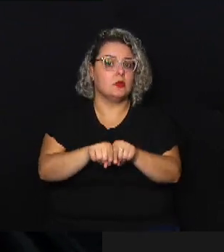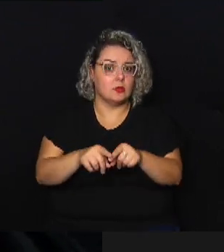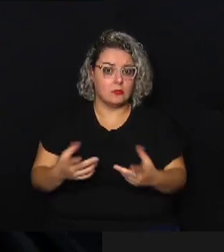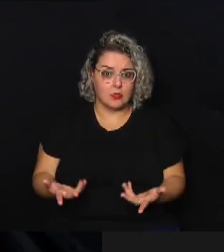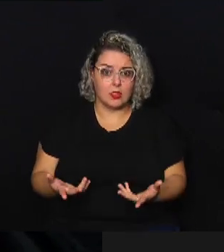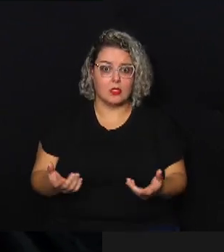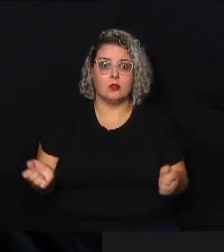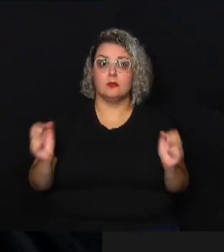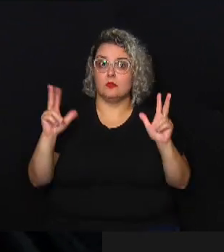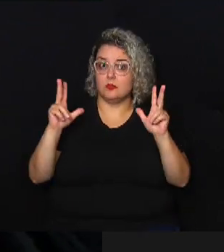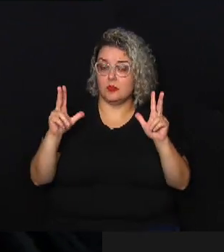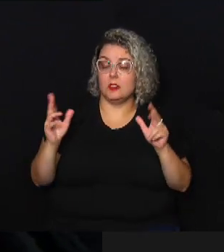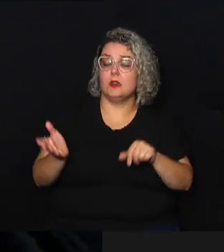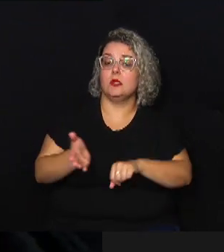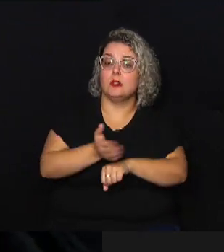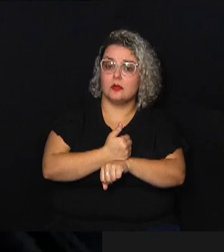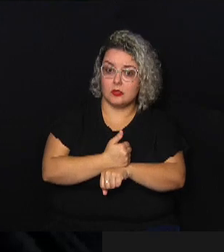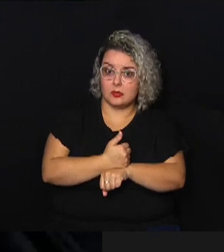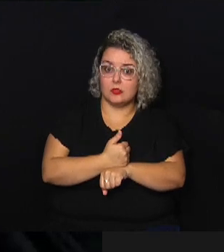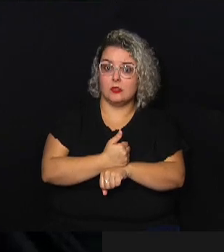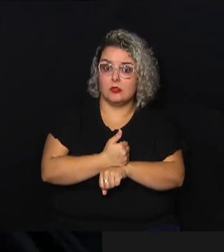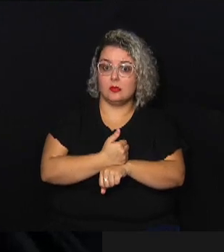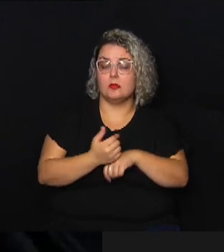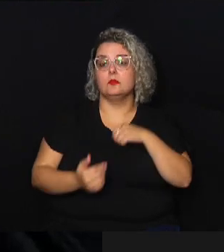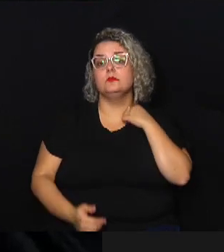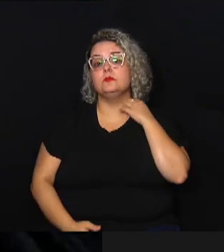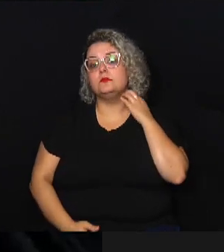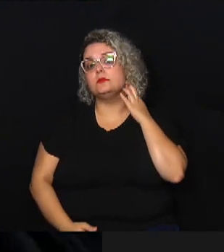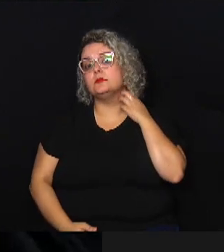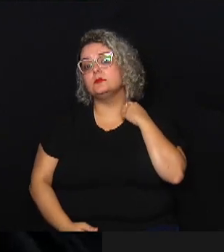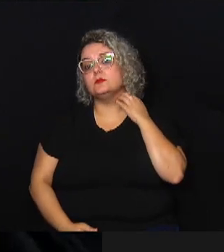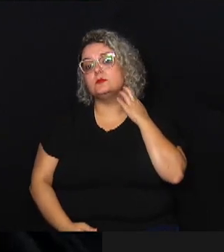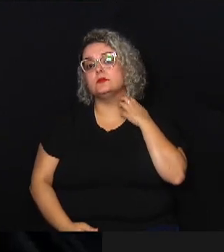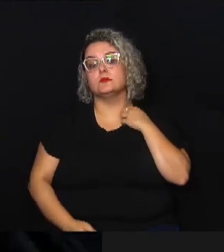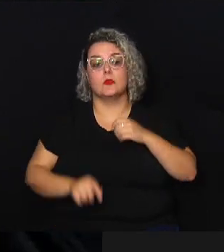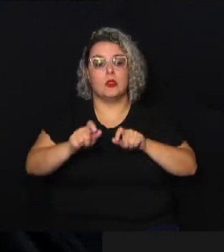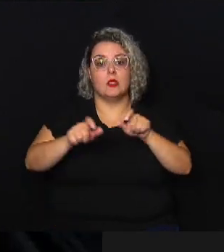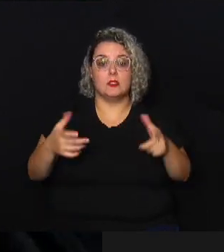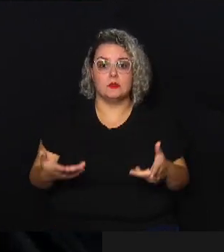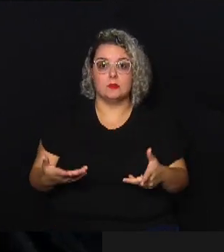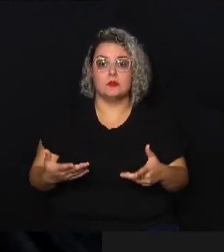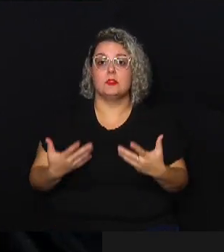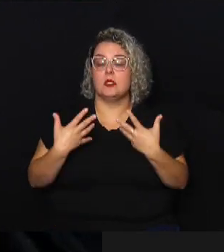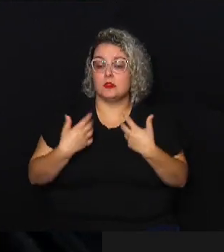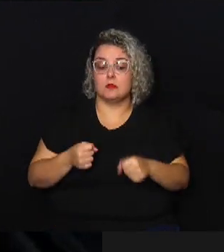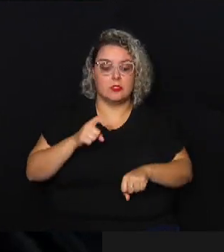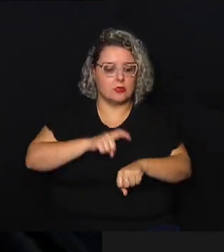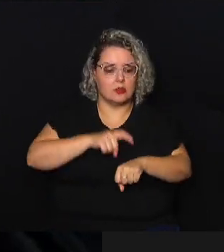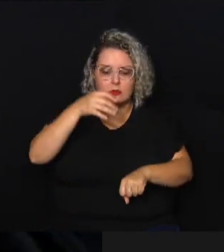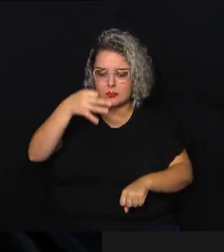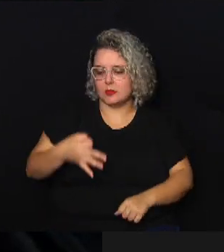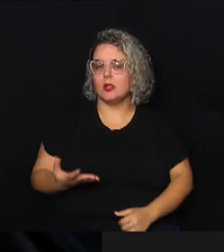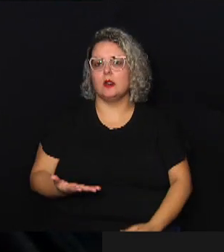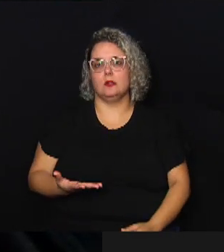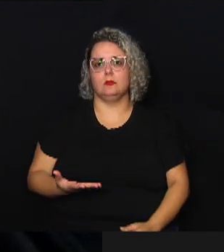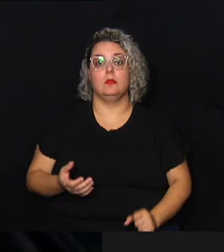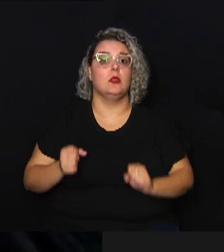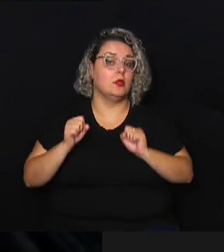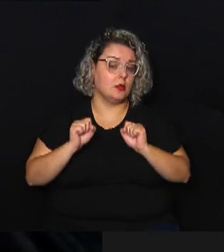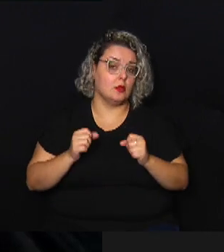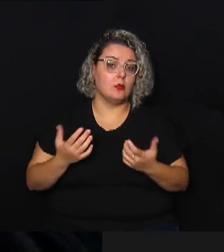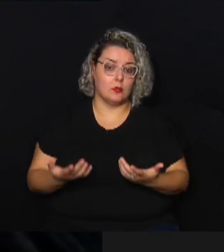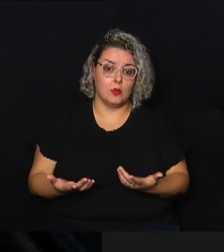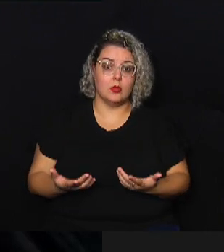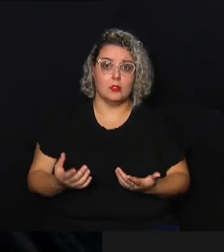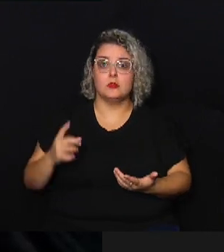alerta precoce que é diante de um alerta as pessoas receberem um tempo com um aviso para que elas possam tomar